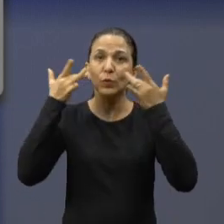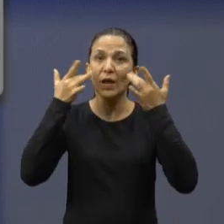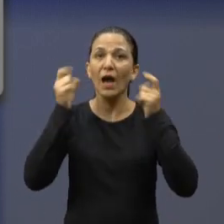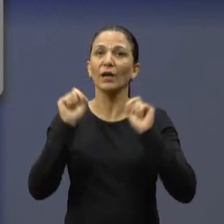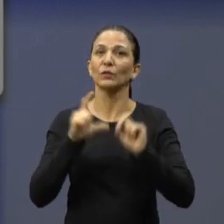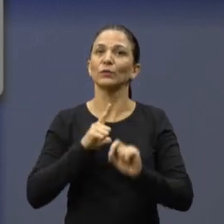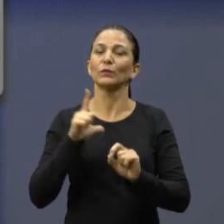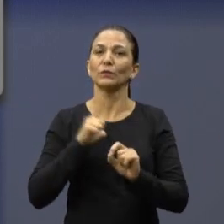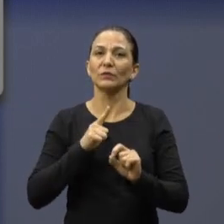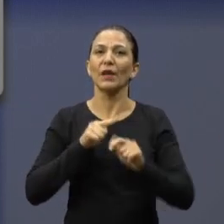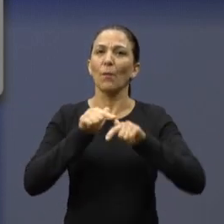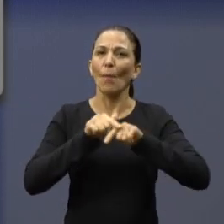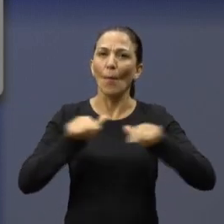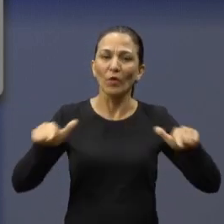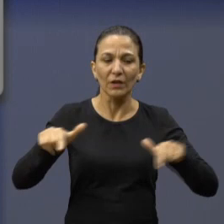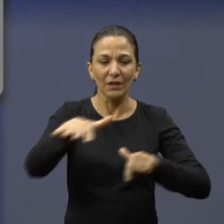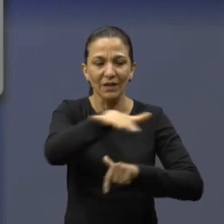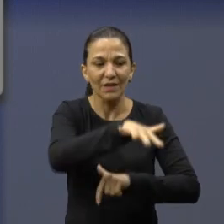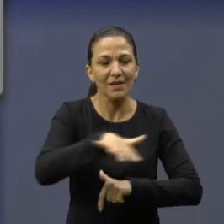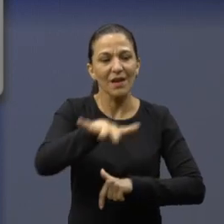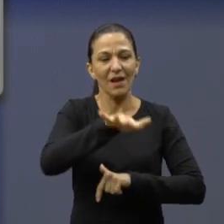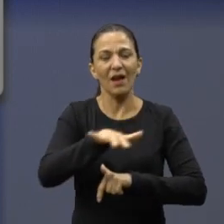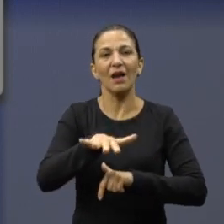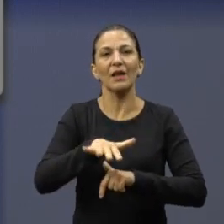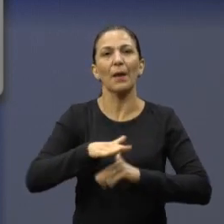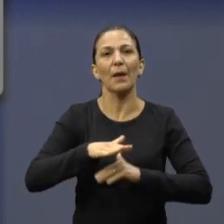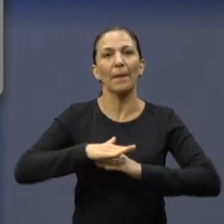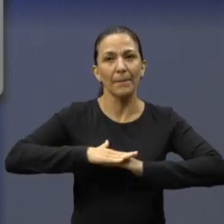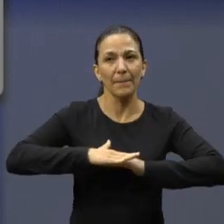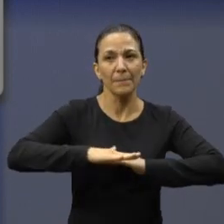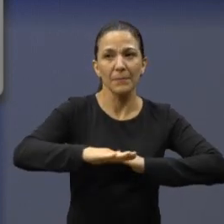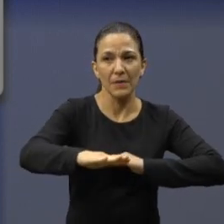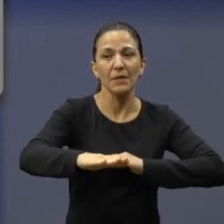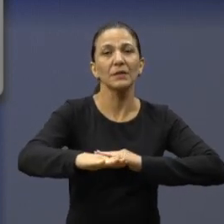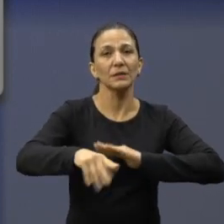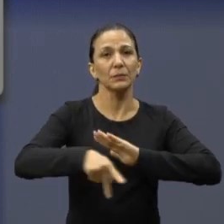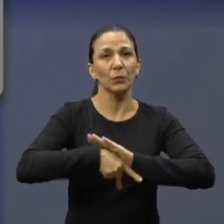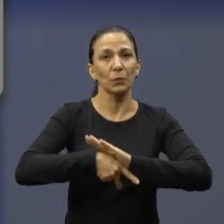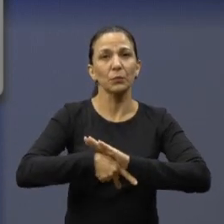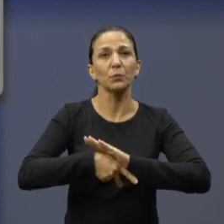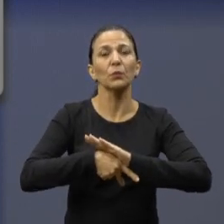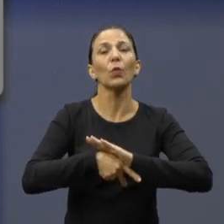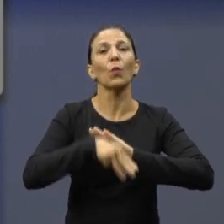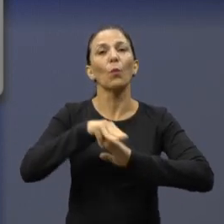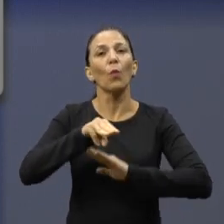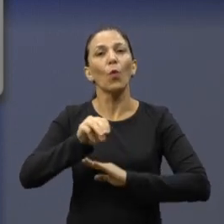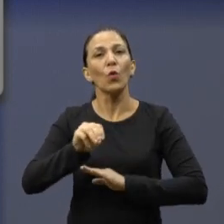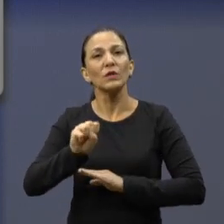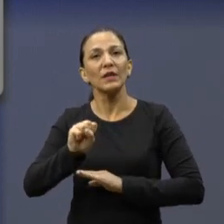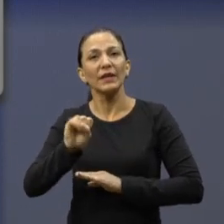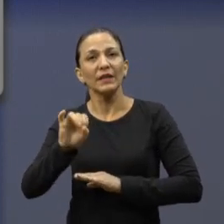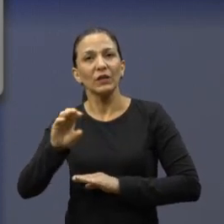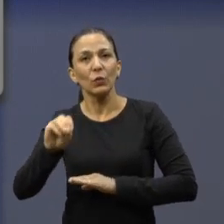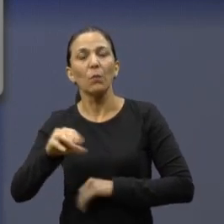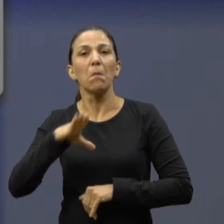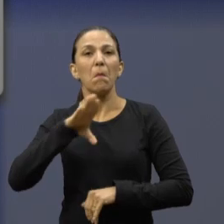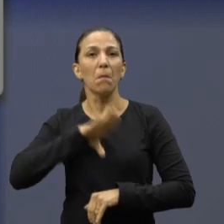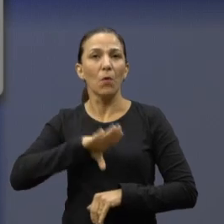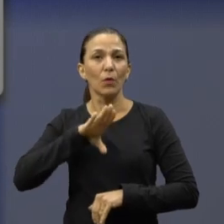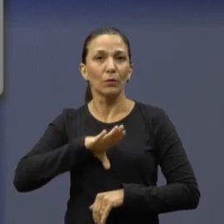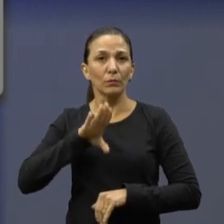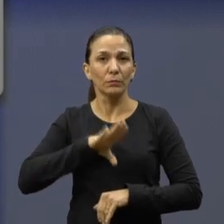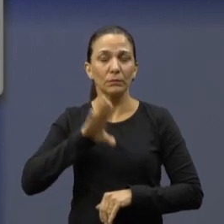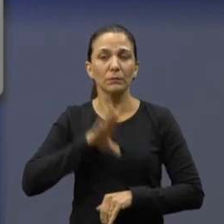execução dos serviços de limpeza geral, finalização do piso de mosaico português, iluminação ornamental, colocação de